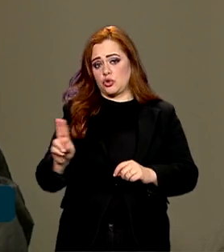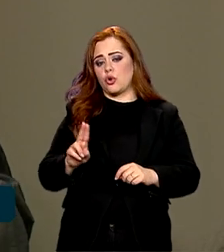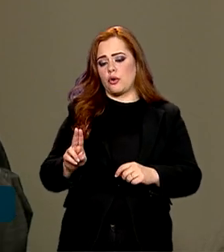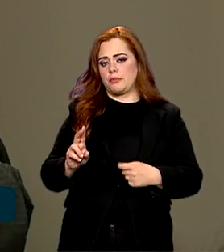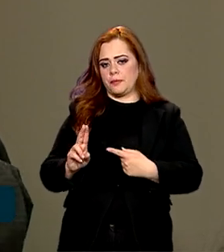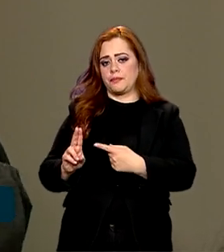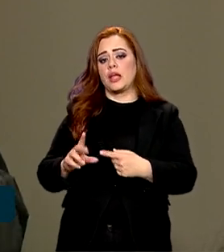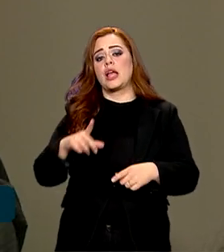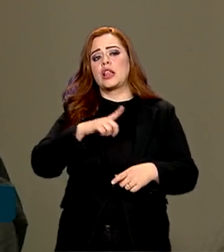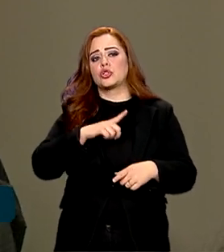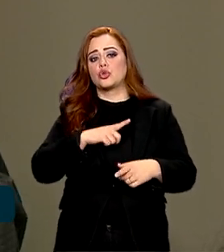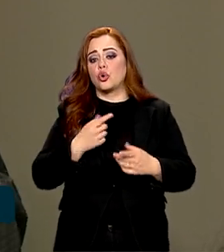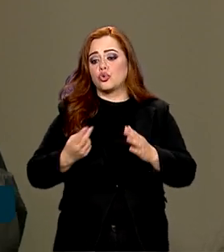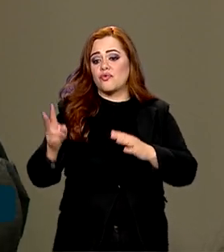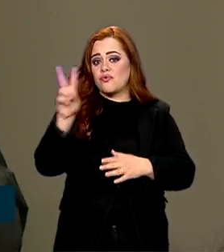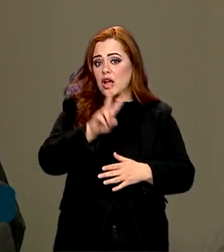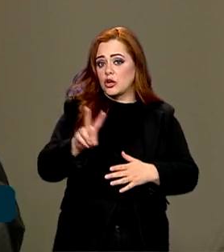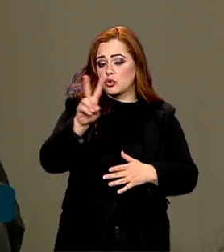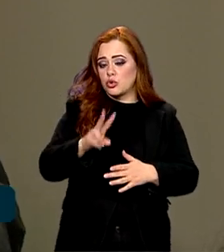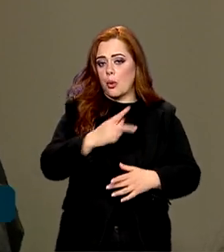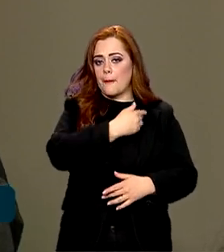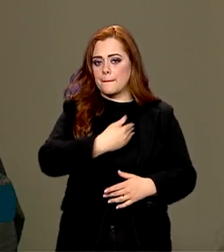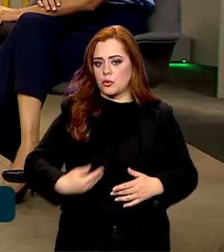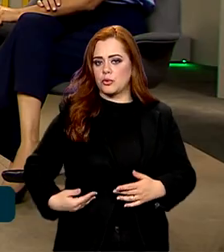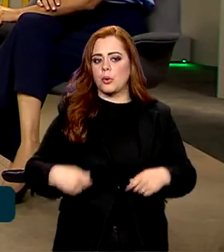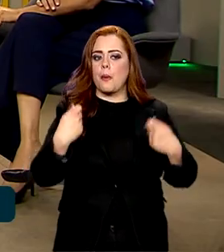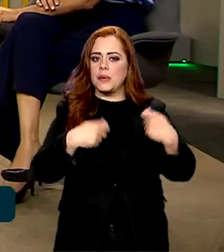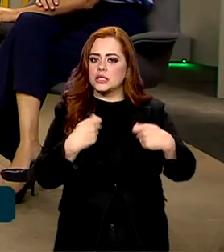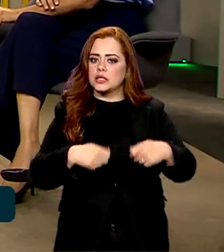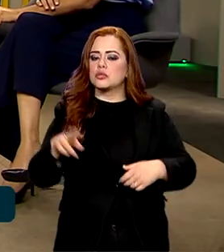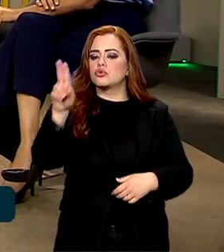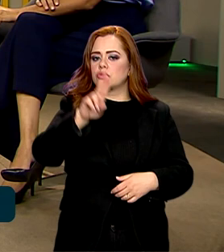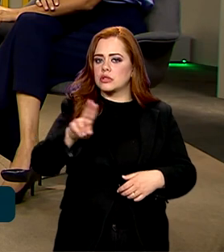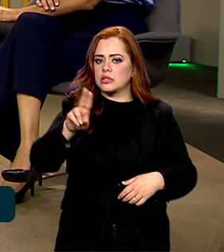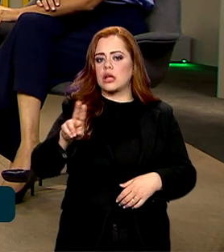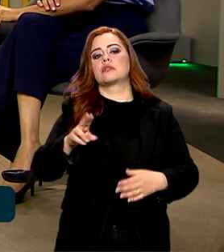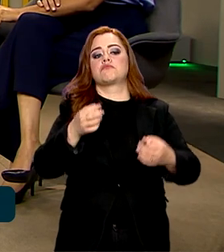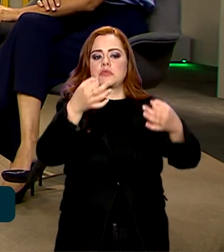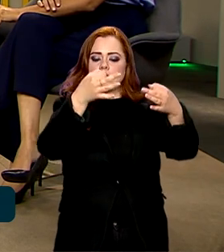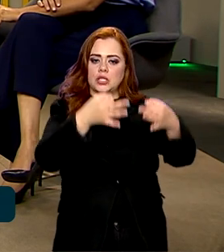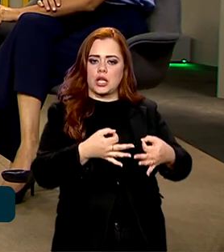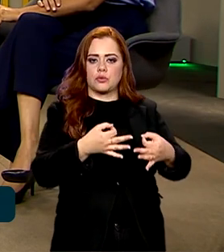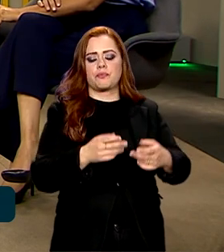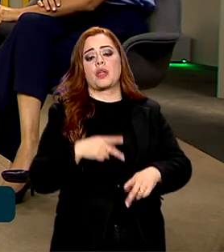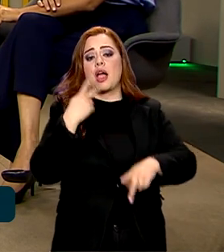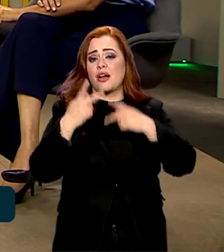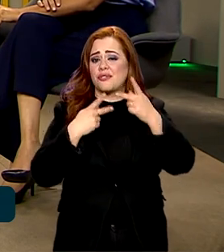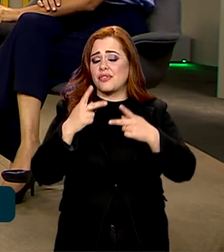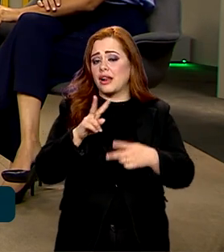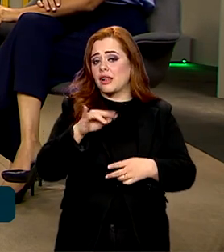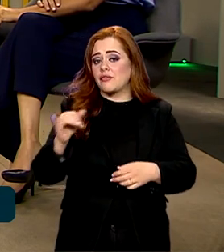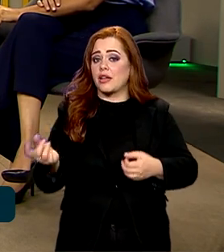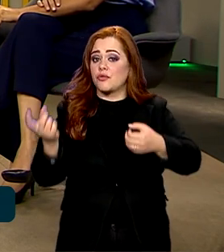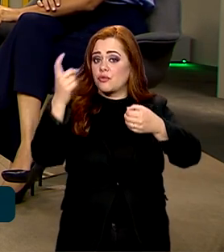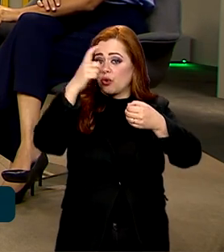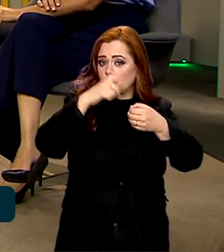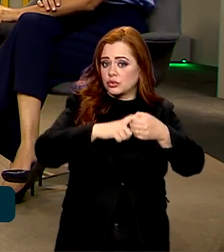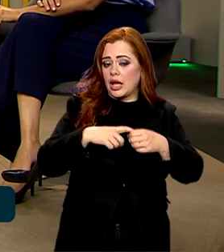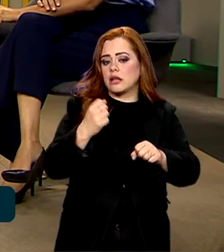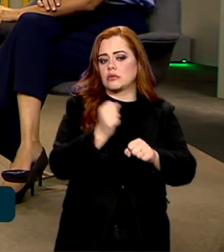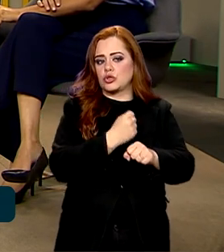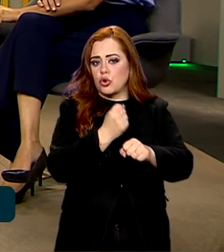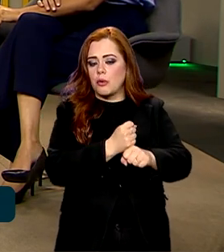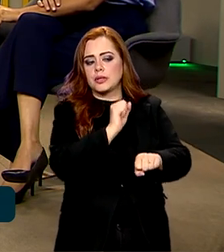público, todo o valor público tem que ser bem utilizado e mostrar efetividade. Então quando fala que vai retomar as obras